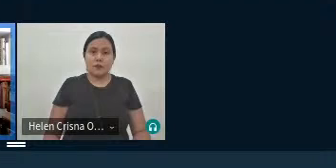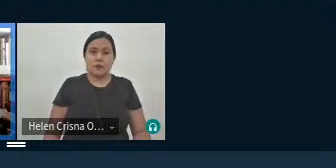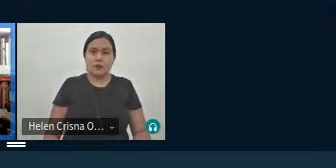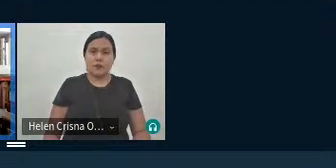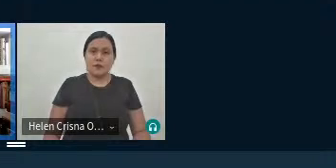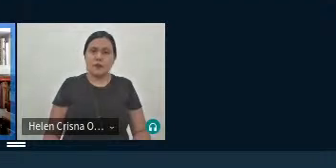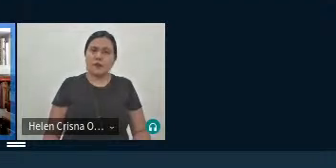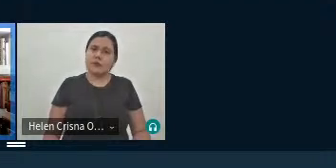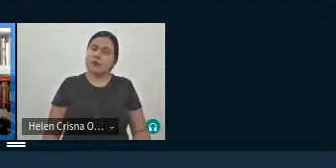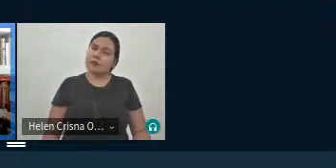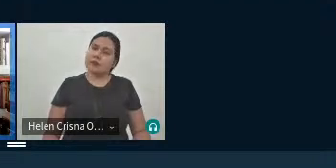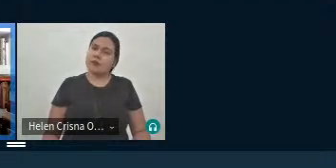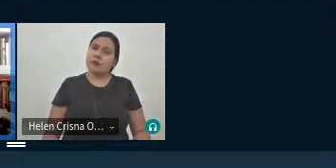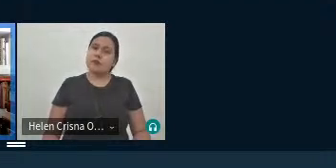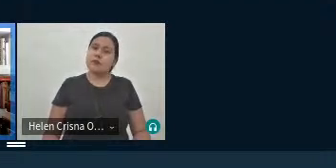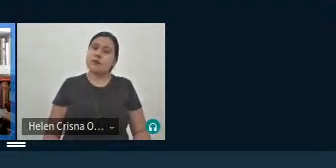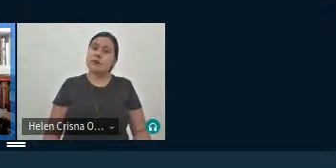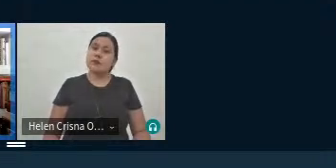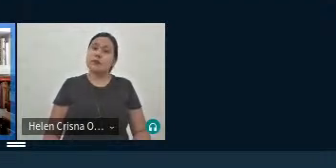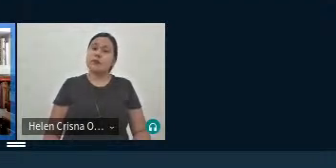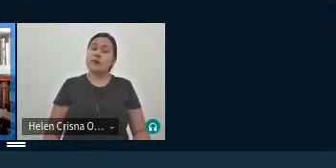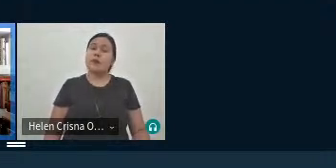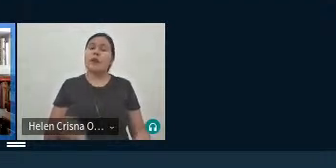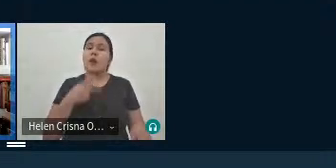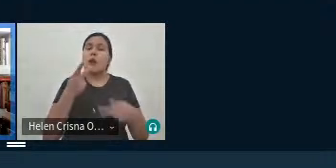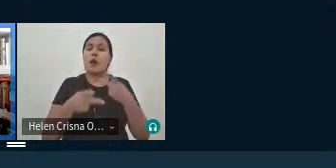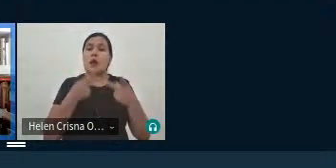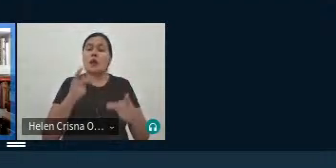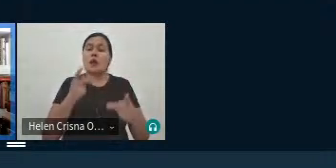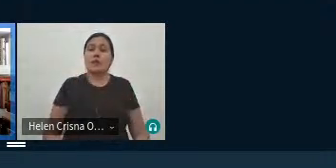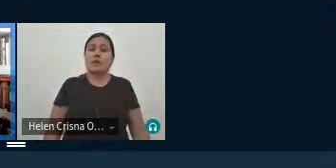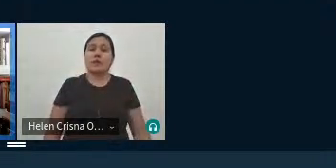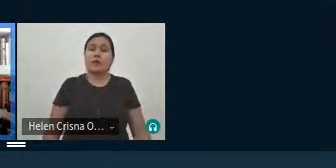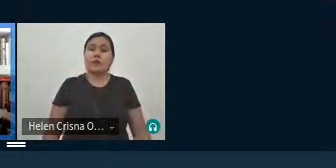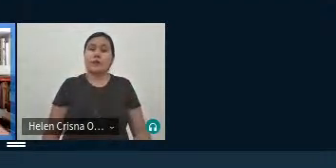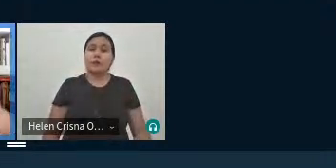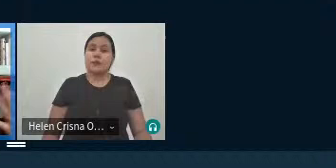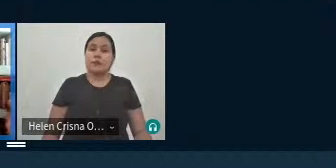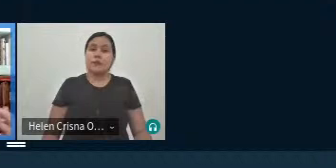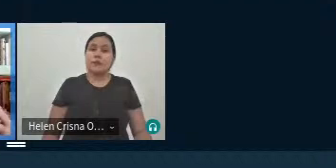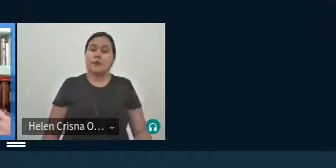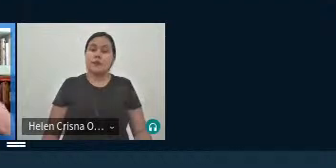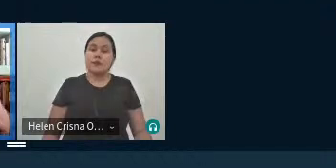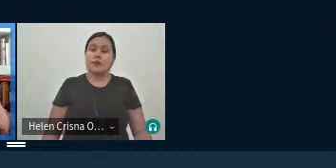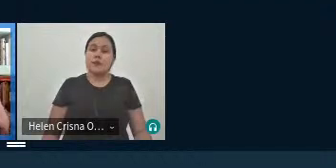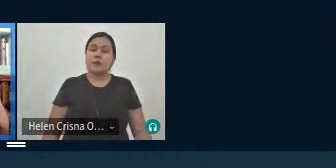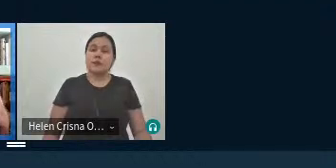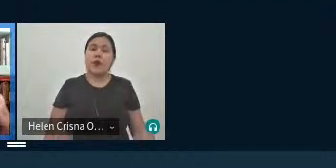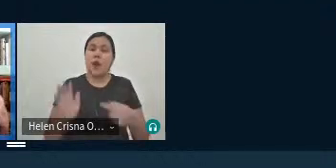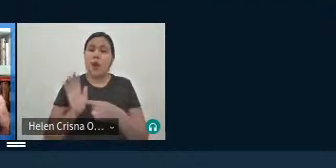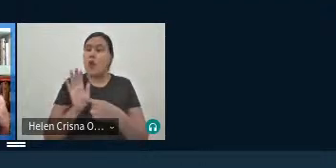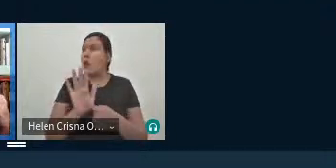essa tradução dessa fala que que traz